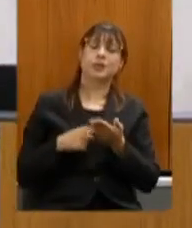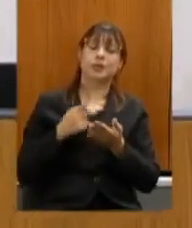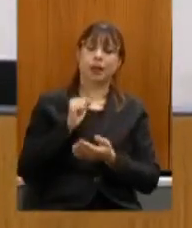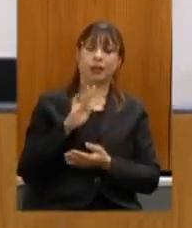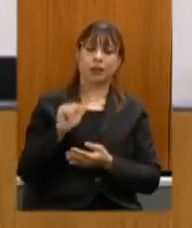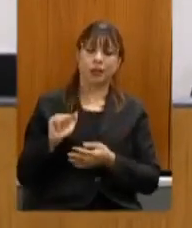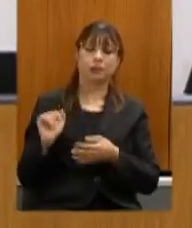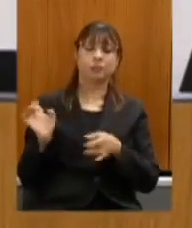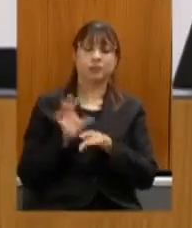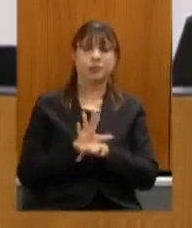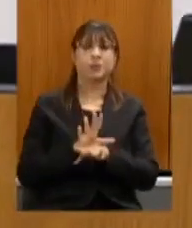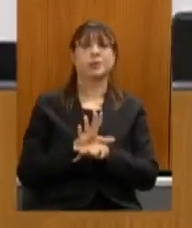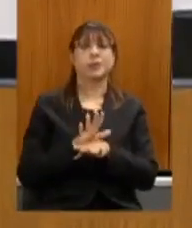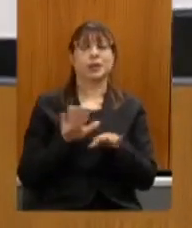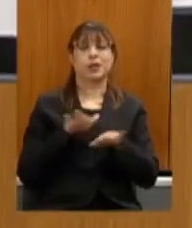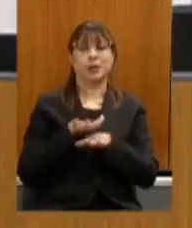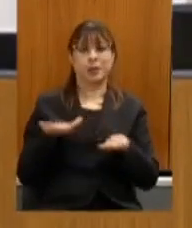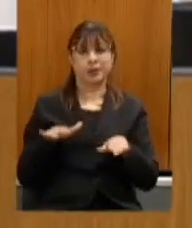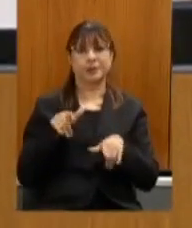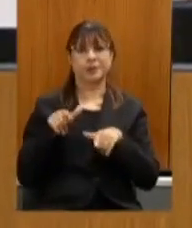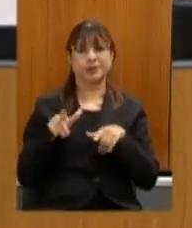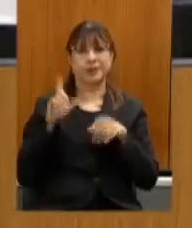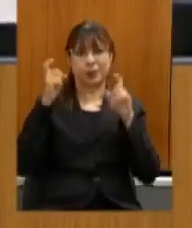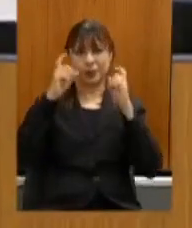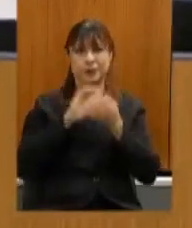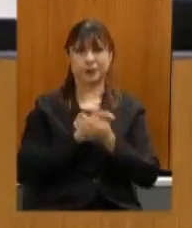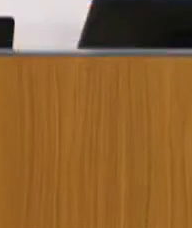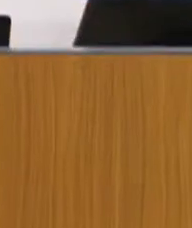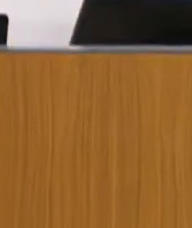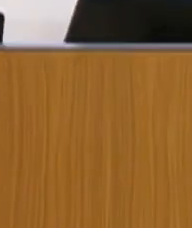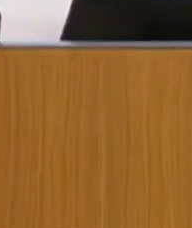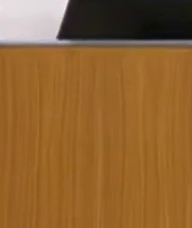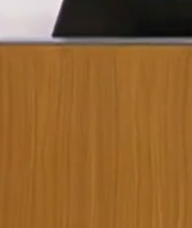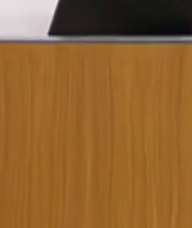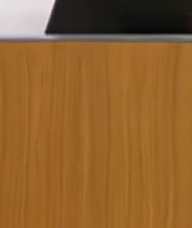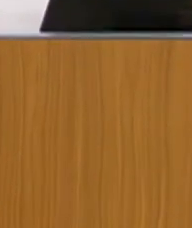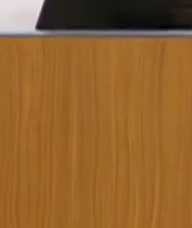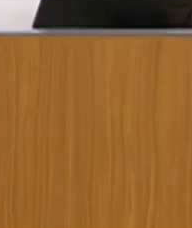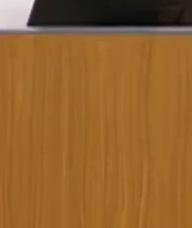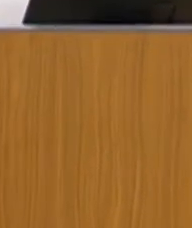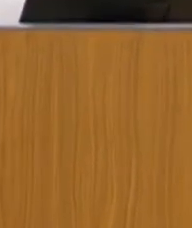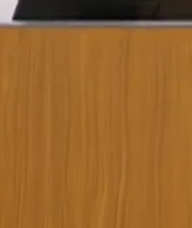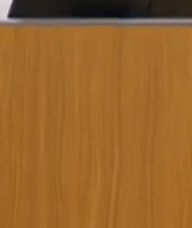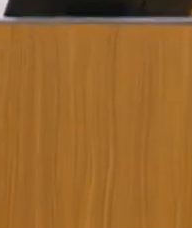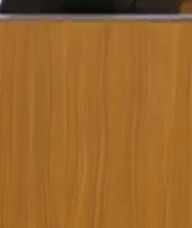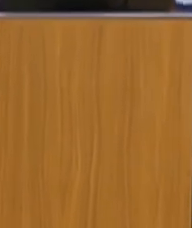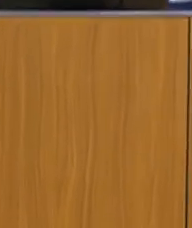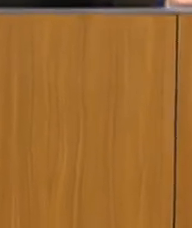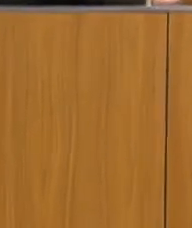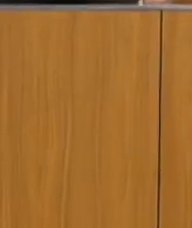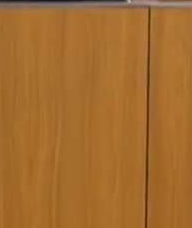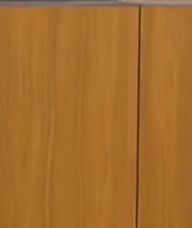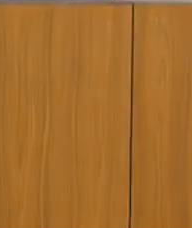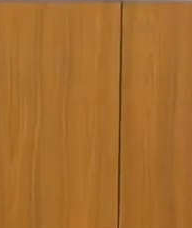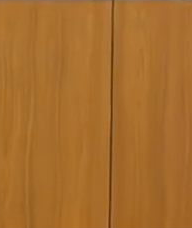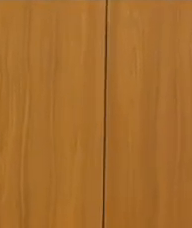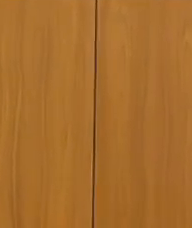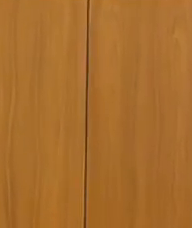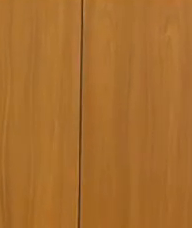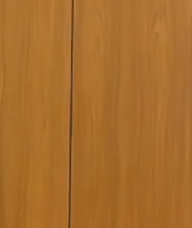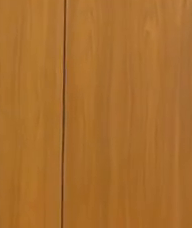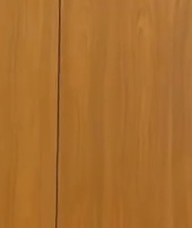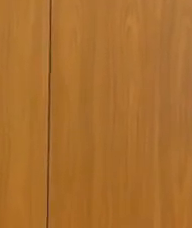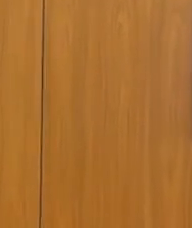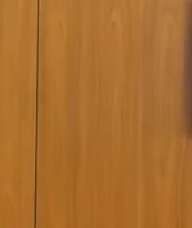ata e encerra os trabalhos deputado Bosco presidente da comissão de cultura encerrou essa